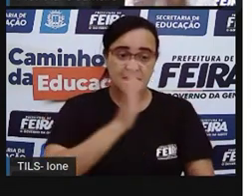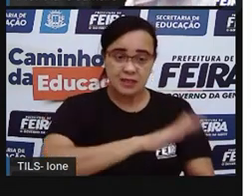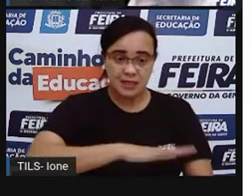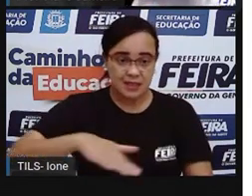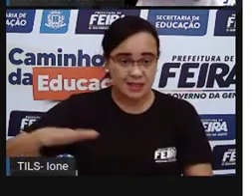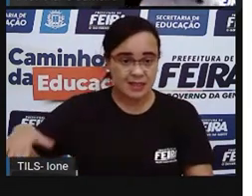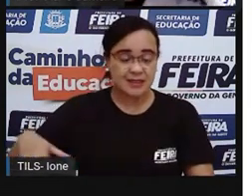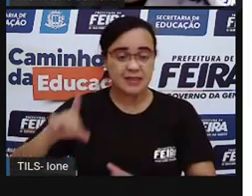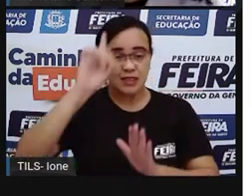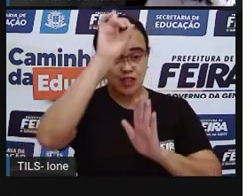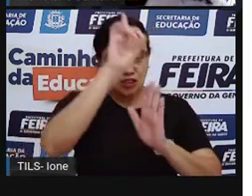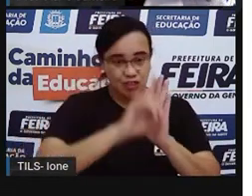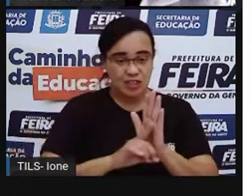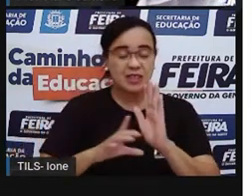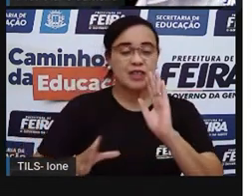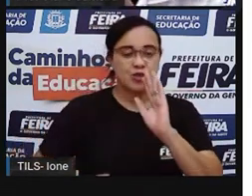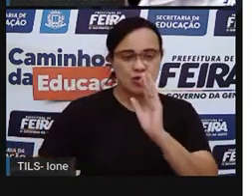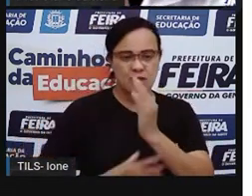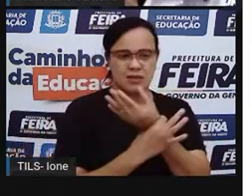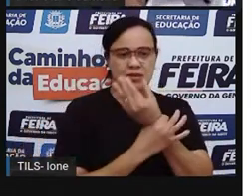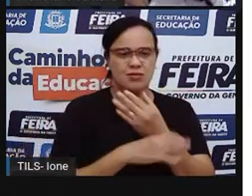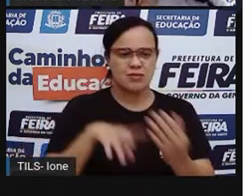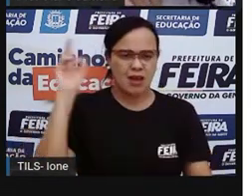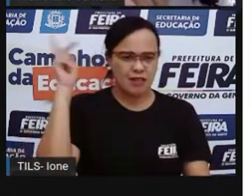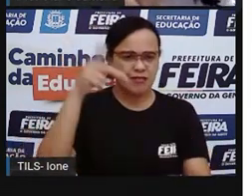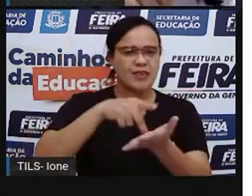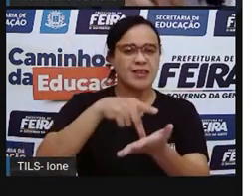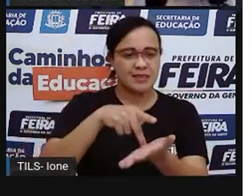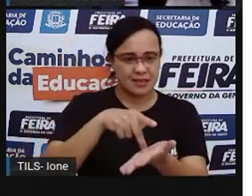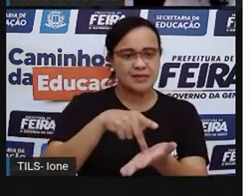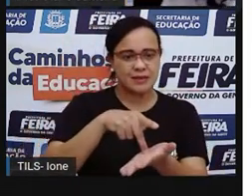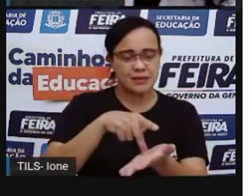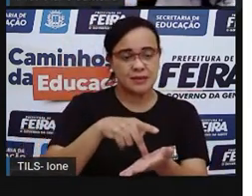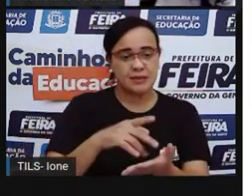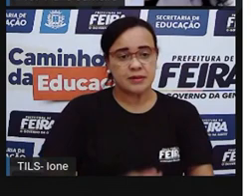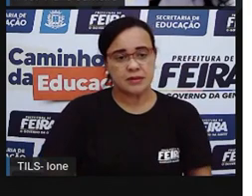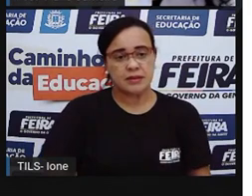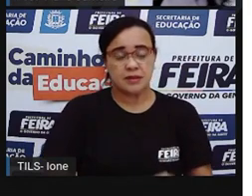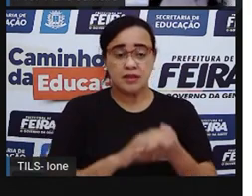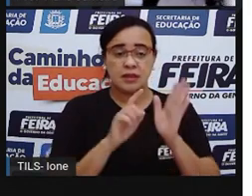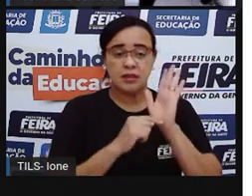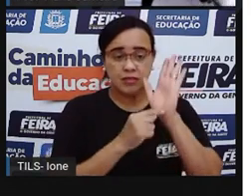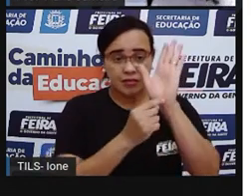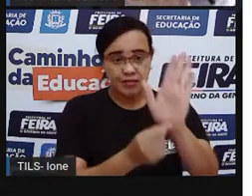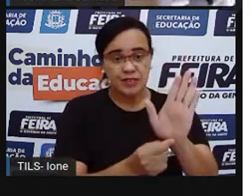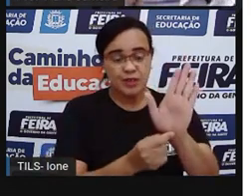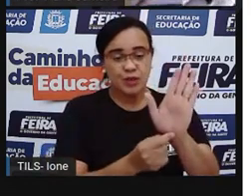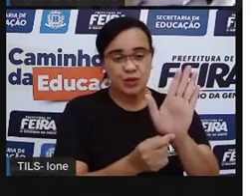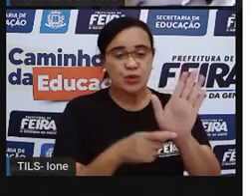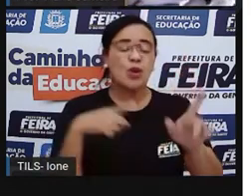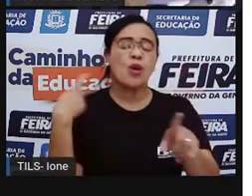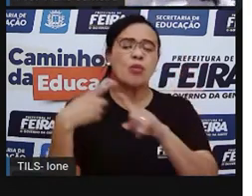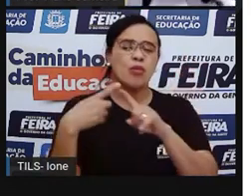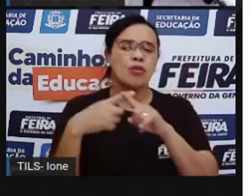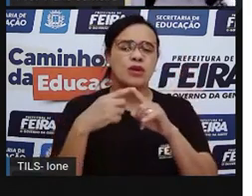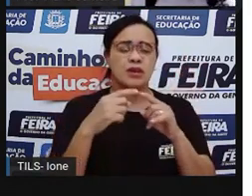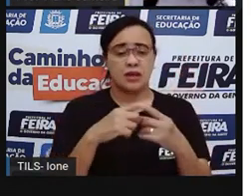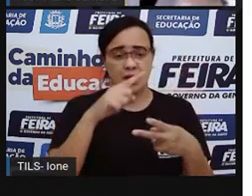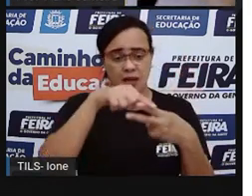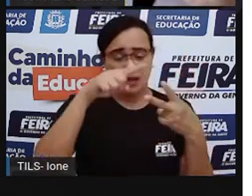garantidos. E aí, voltando à capa do livro, ó, conseguiram entender por que tem duas mãos